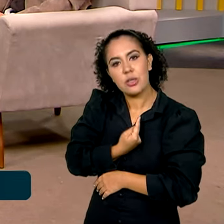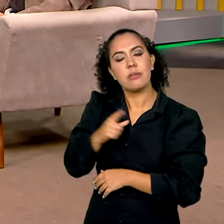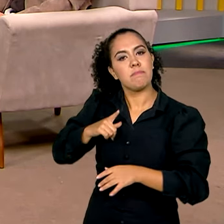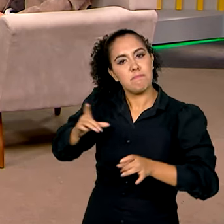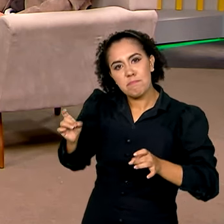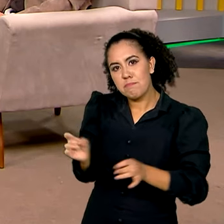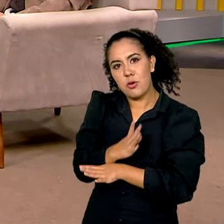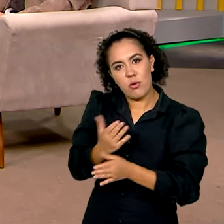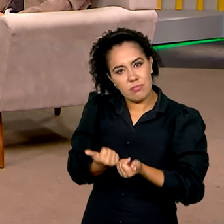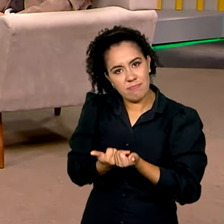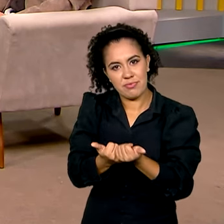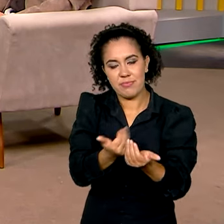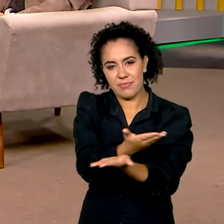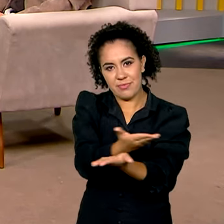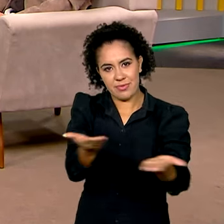prontos para servi-los. Muito obrigado.